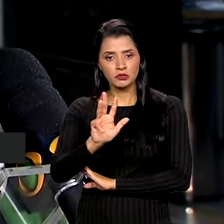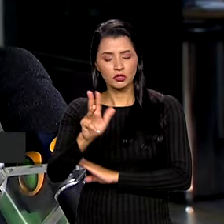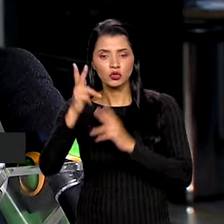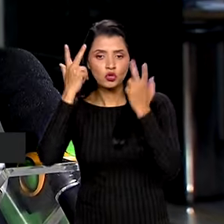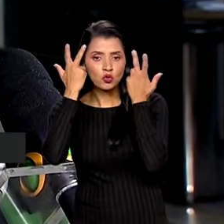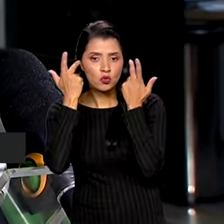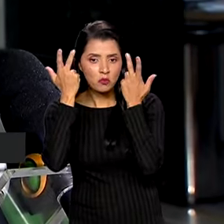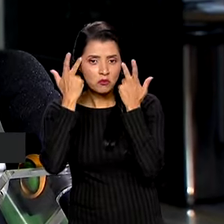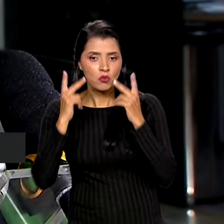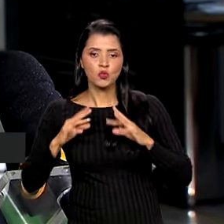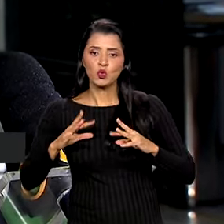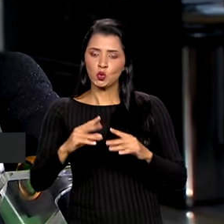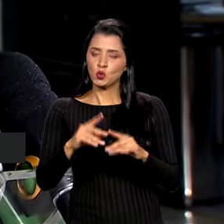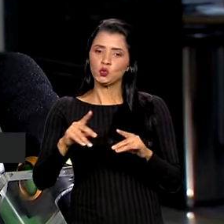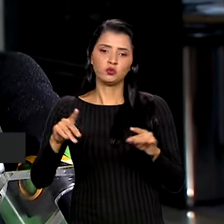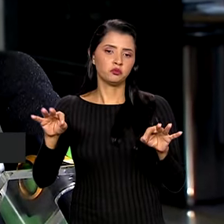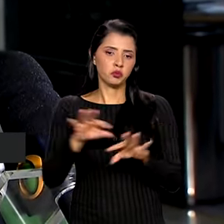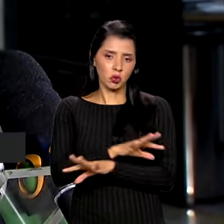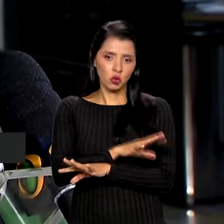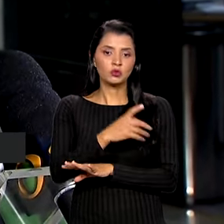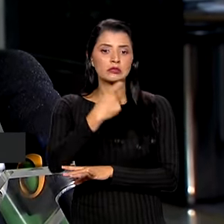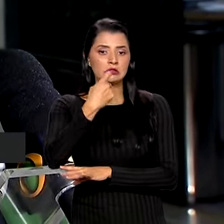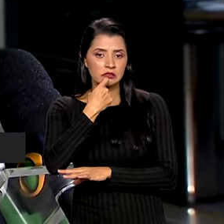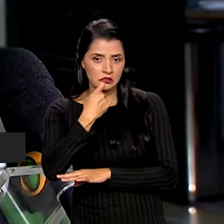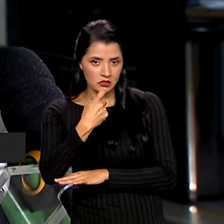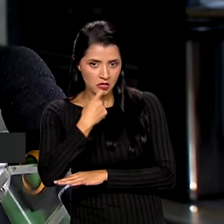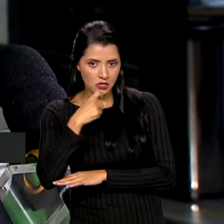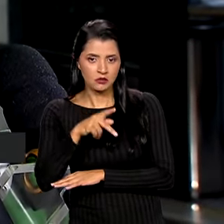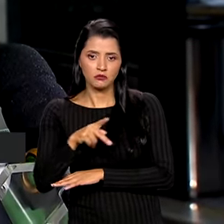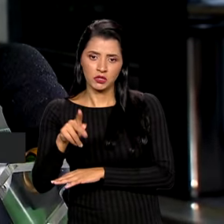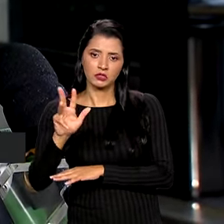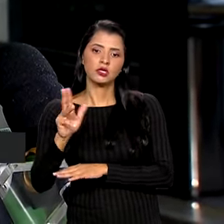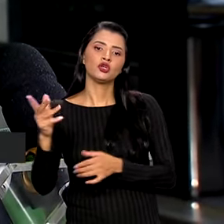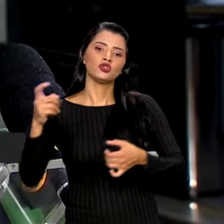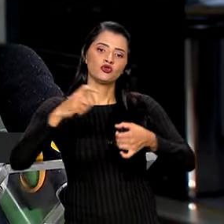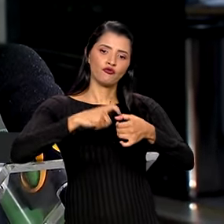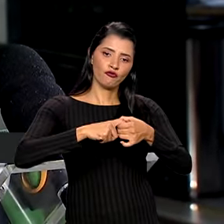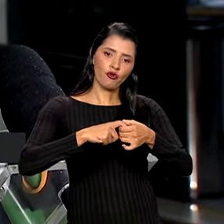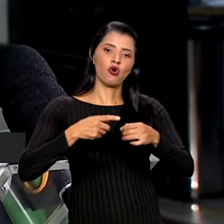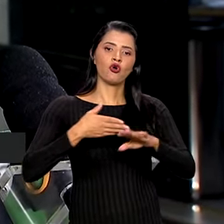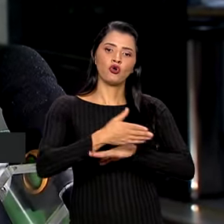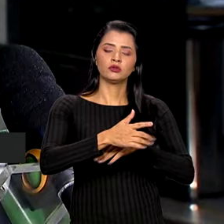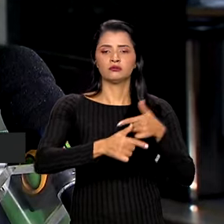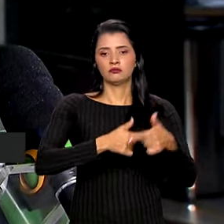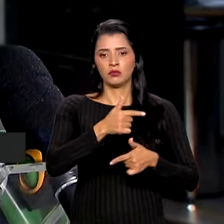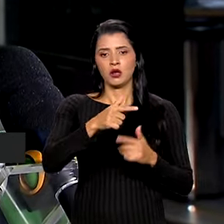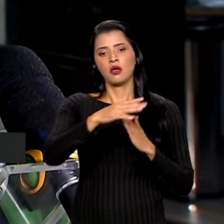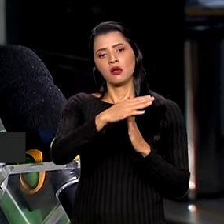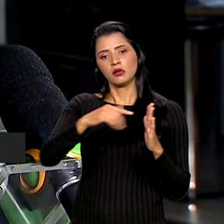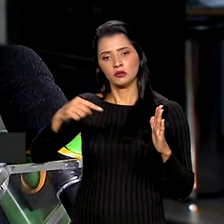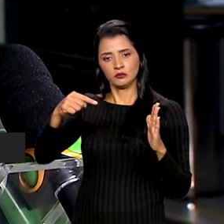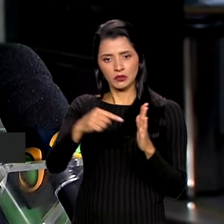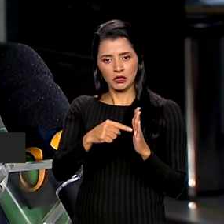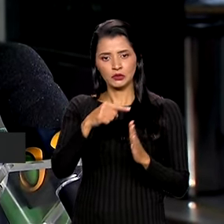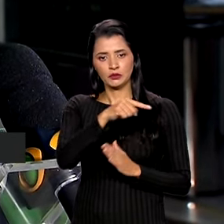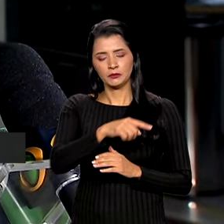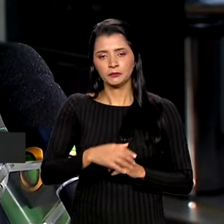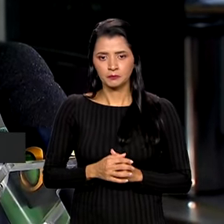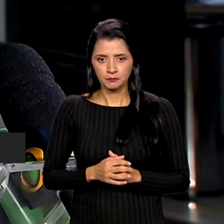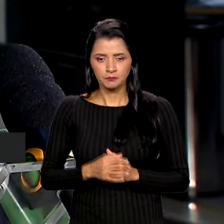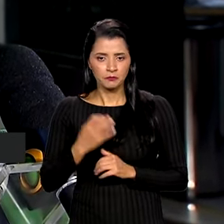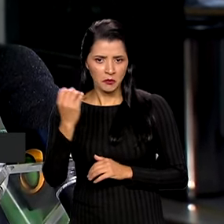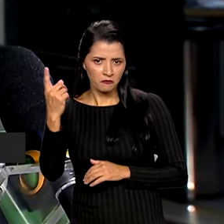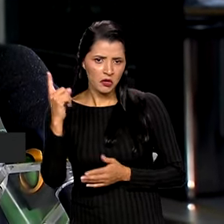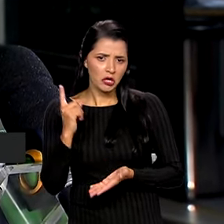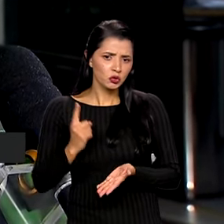tudo ocorrer como a gente espera, na sexta-feira, inclusive, o presidente já volta a despachar normalmente do Palácio do Planalto. As viagens do presidente estão